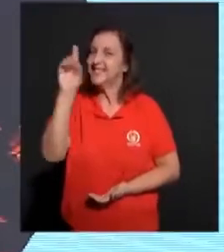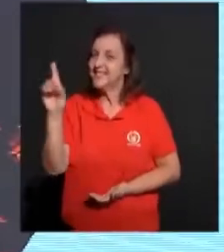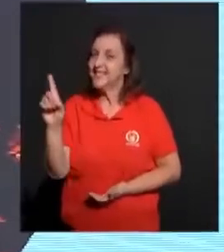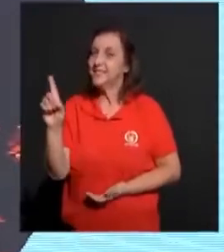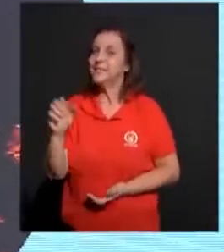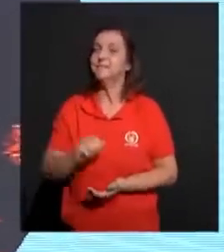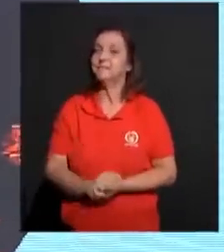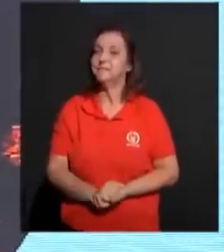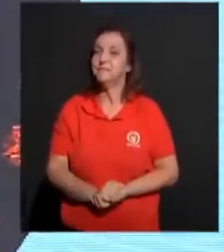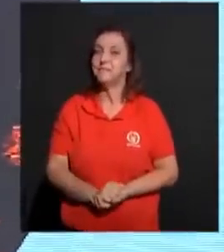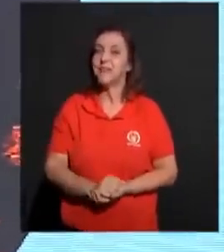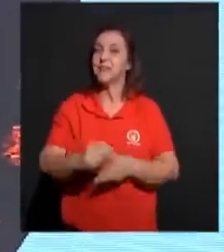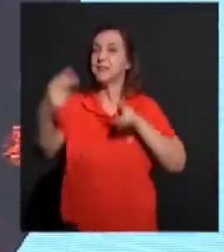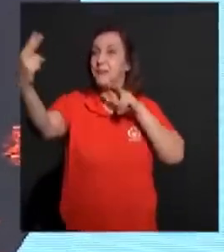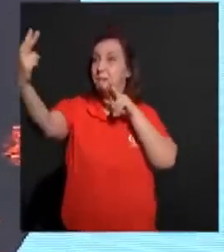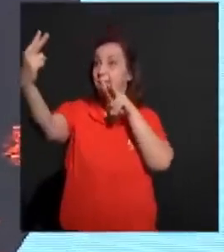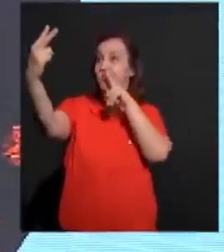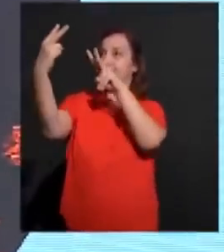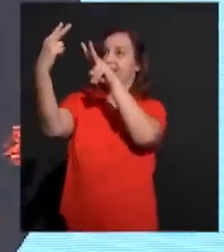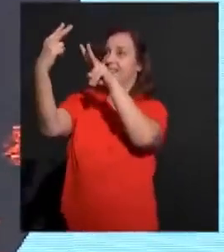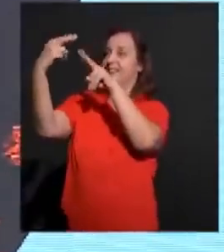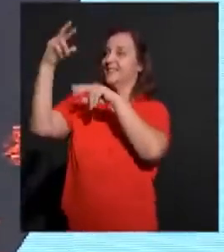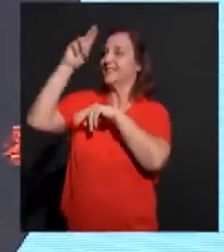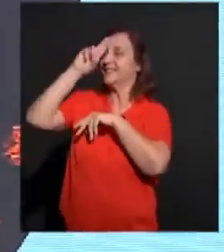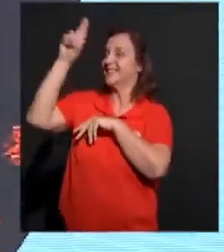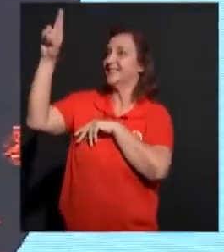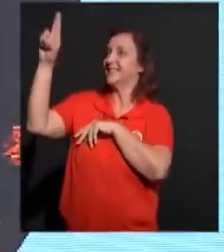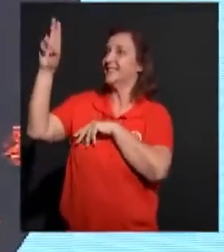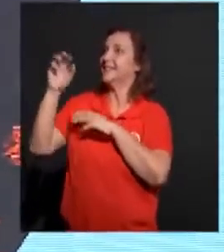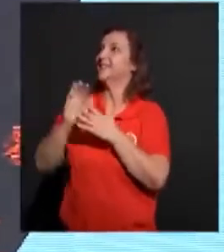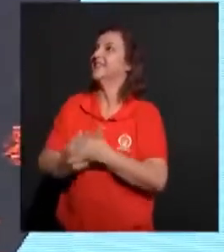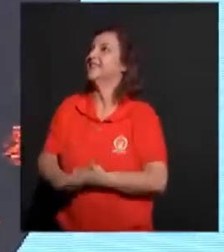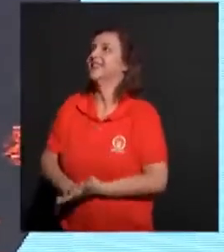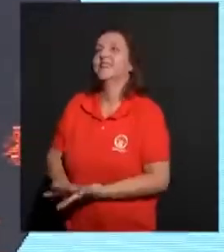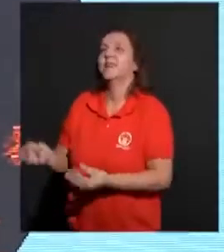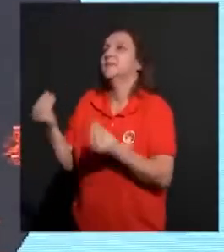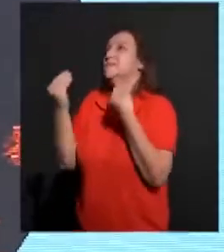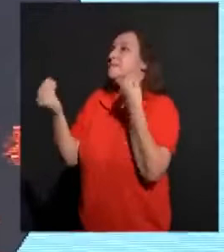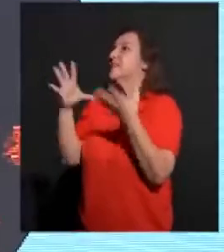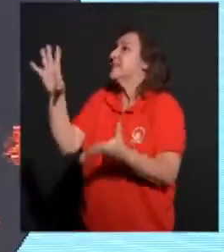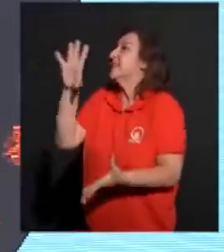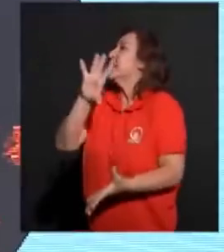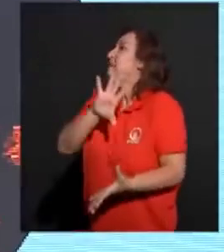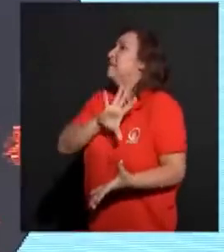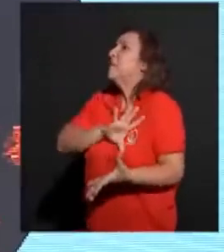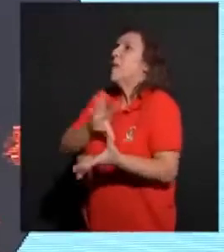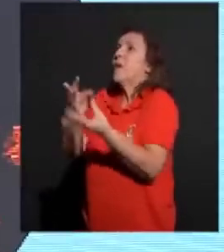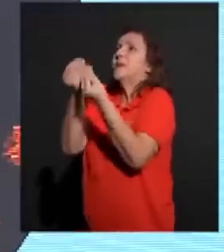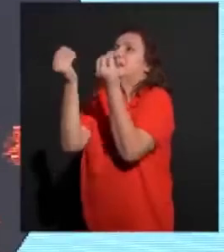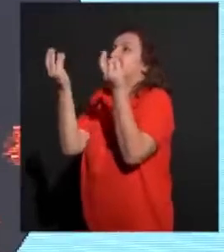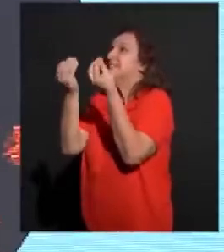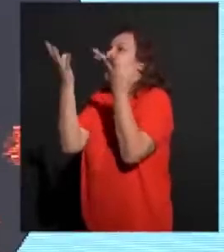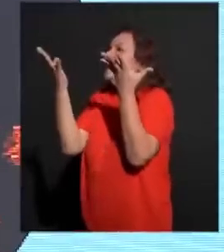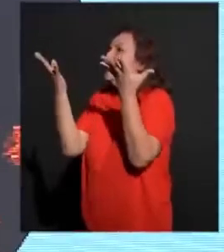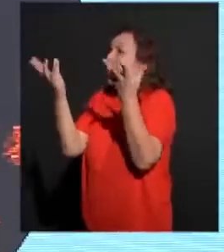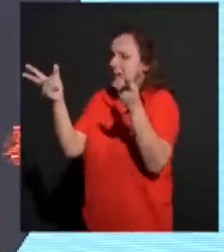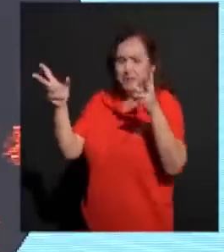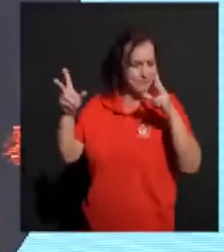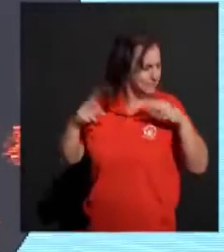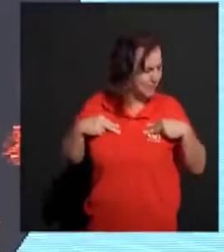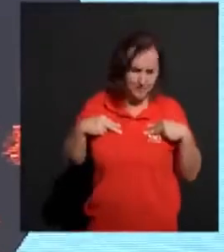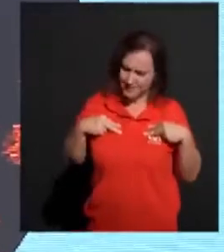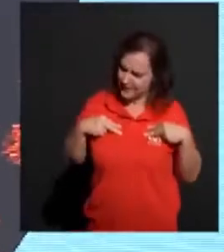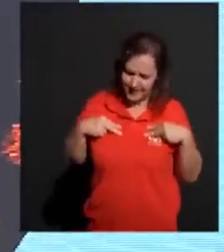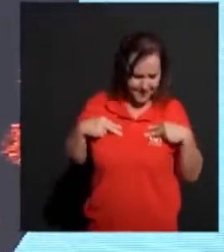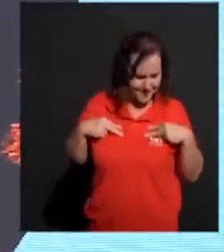Você vai poder olhar nos olhos do Senhor. E falar assim. Que amor é esse? Eu não merecia.